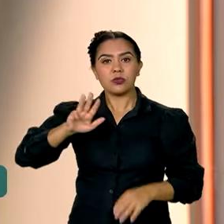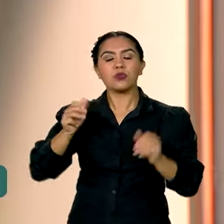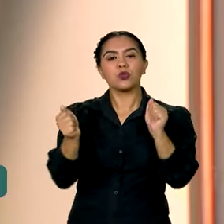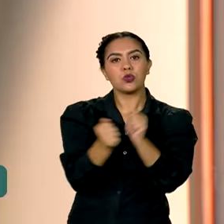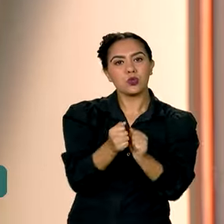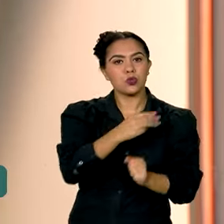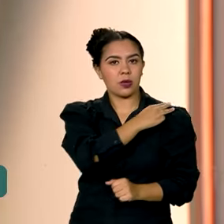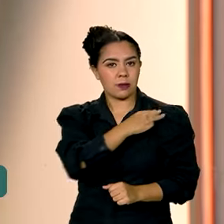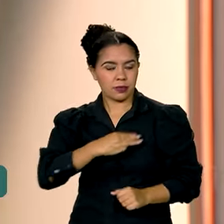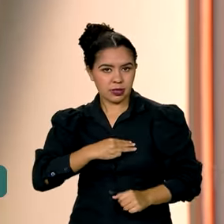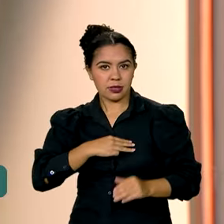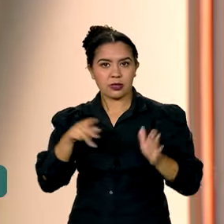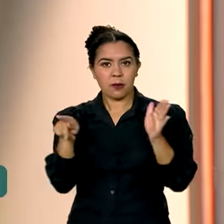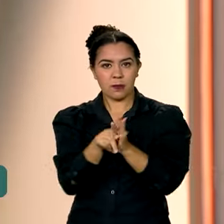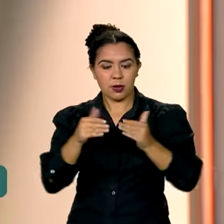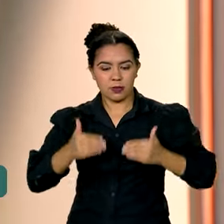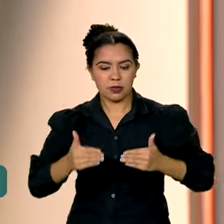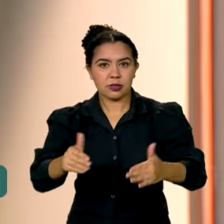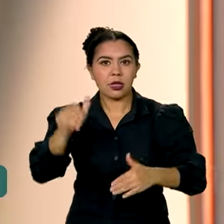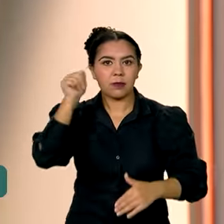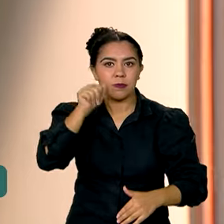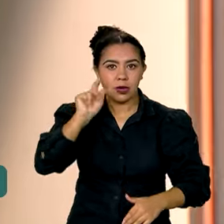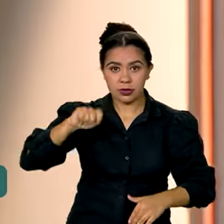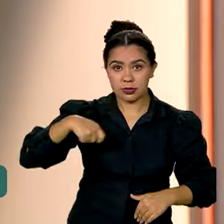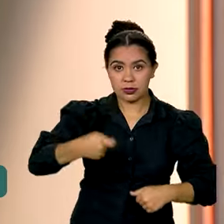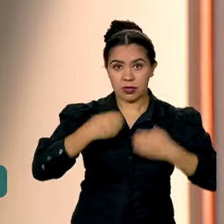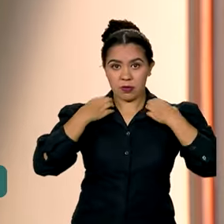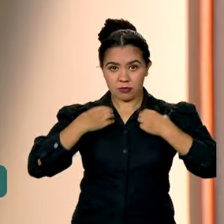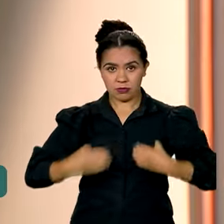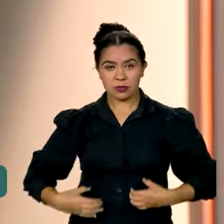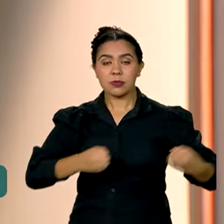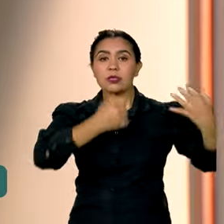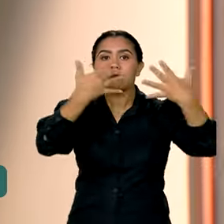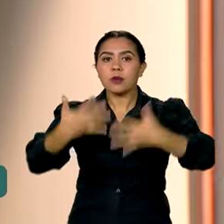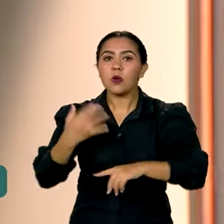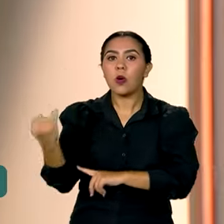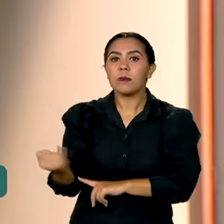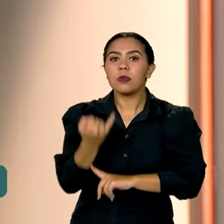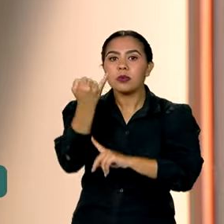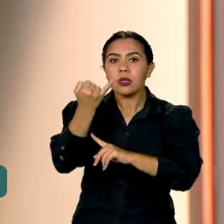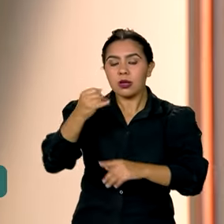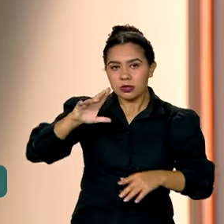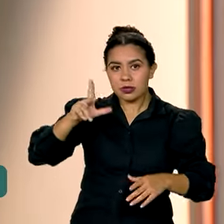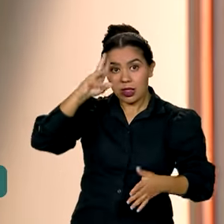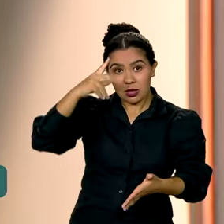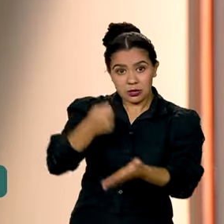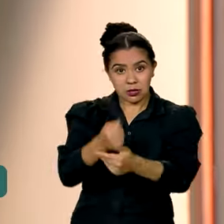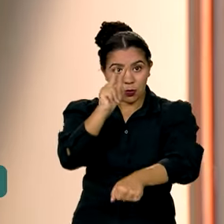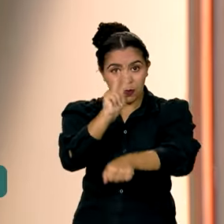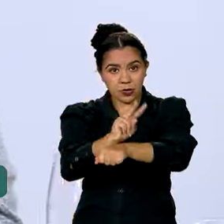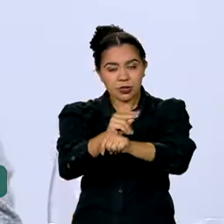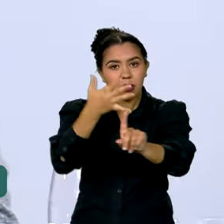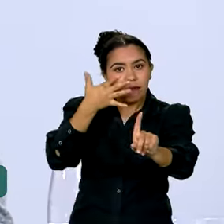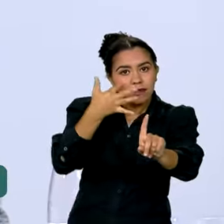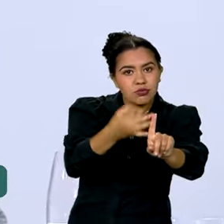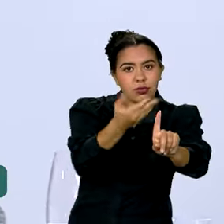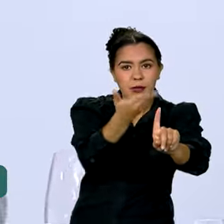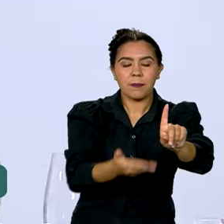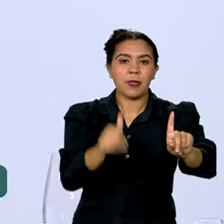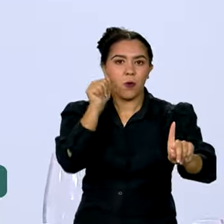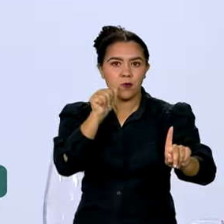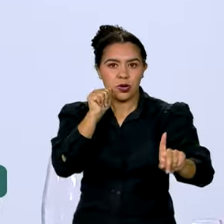ministra das Mulheres, Cida Gonçalves, falaram sobre a importância de medidas de proteção à mulher. Esse